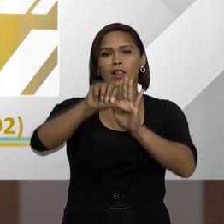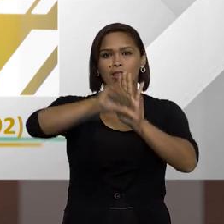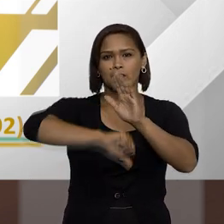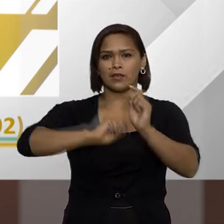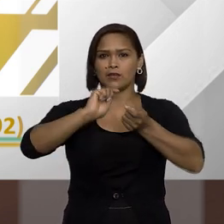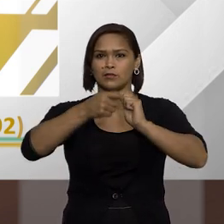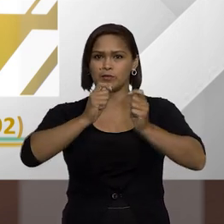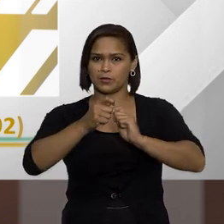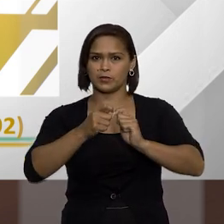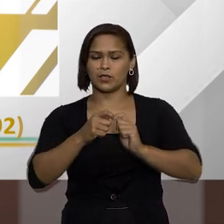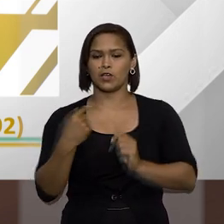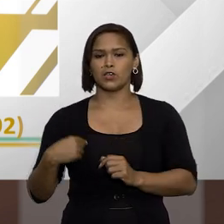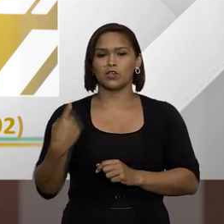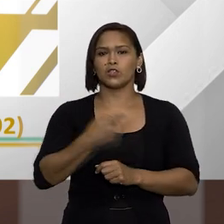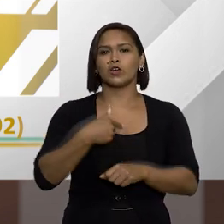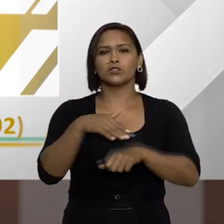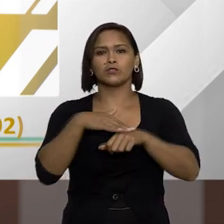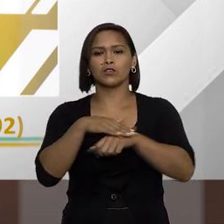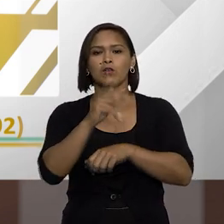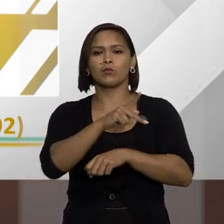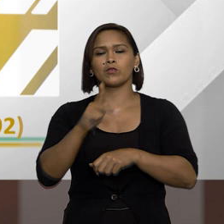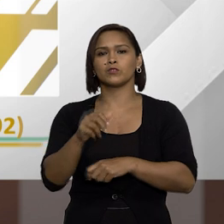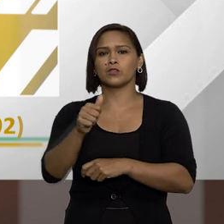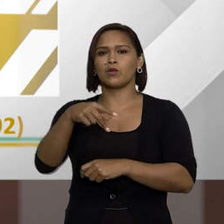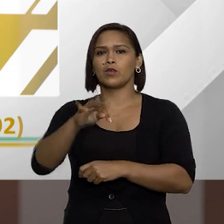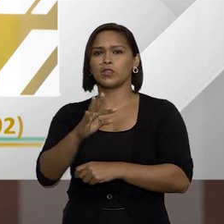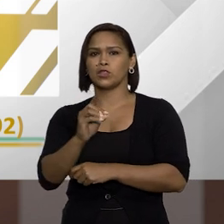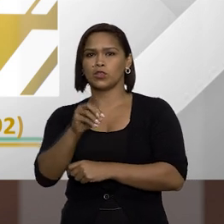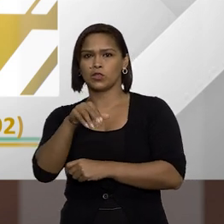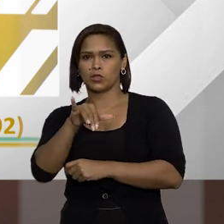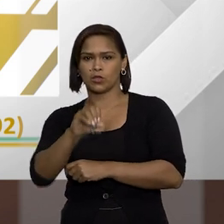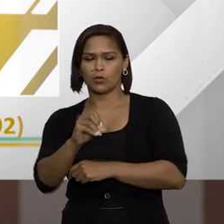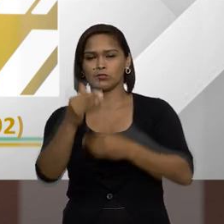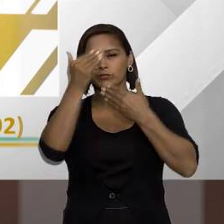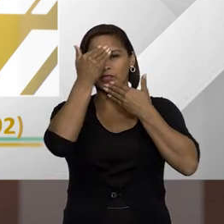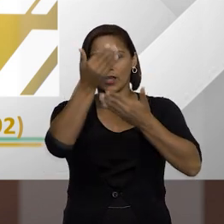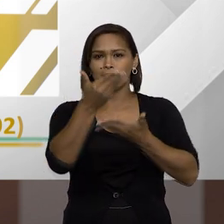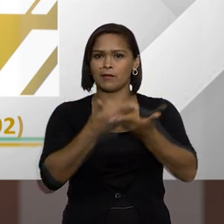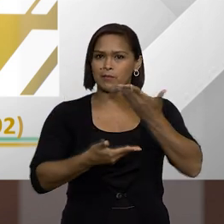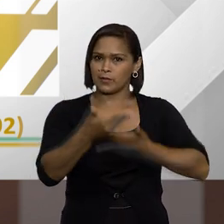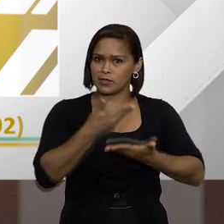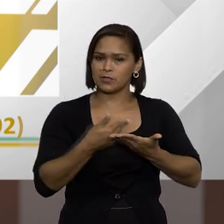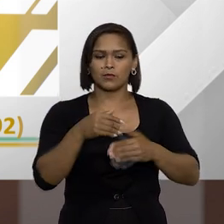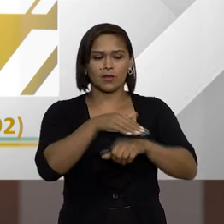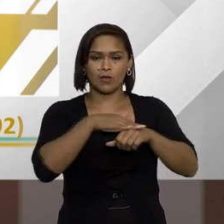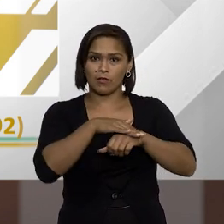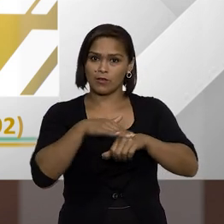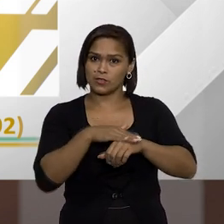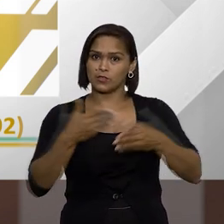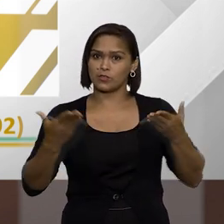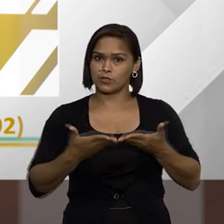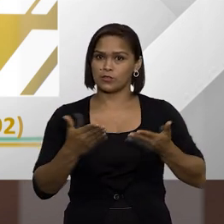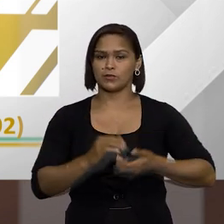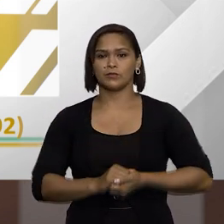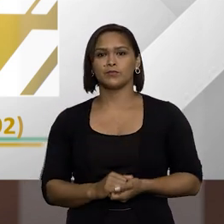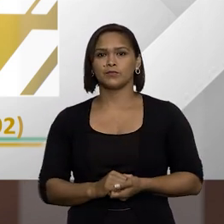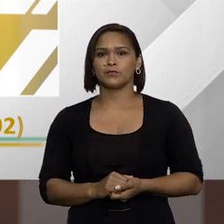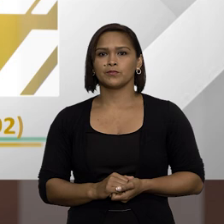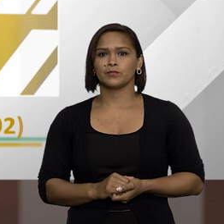administrativa nós conversamos com o professor Antônio Daud a quem eu agradeço a participação na nossa conversa de hoje professor